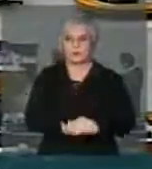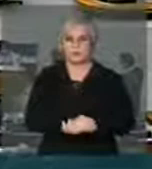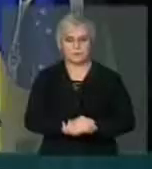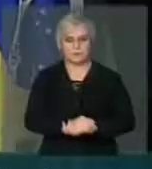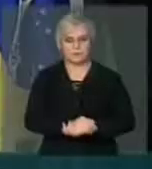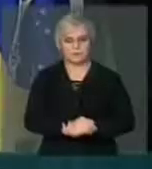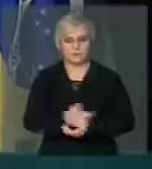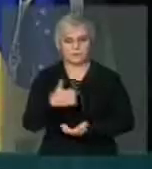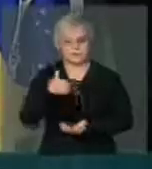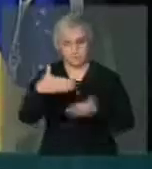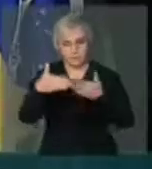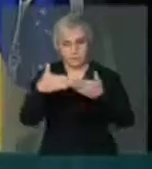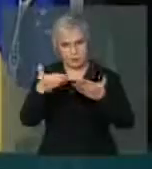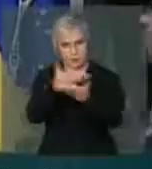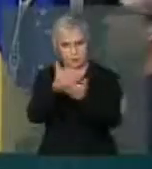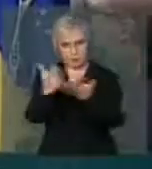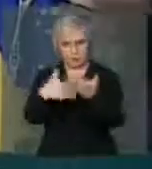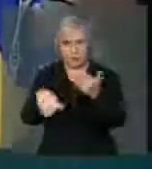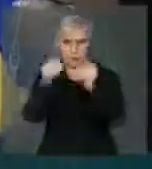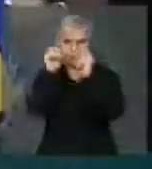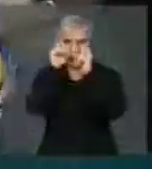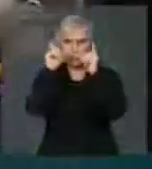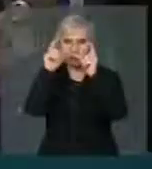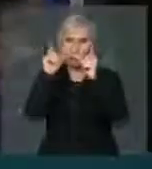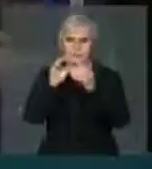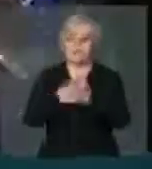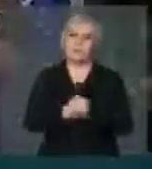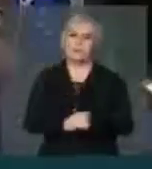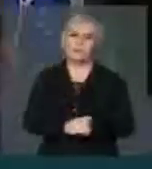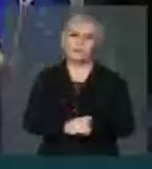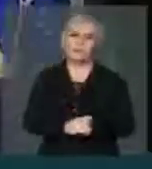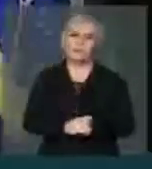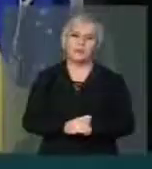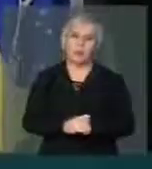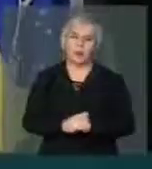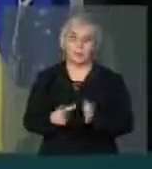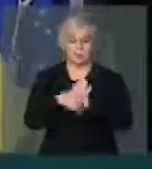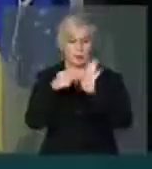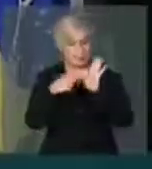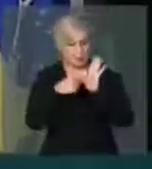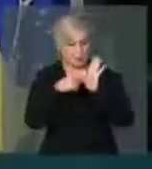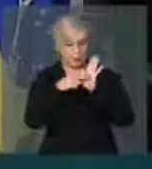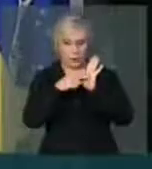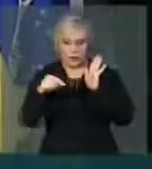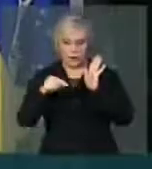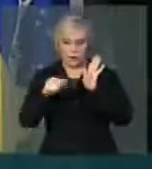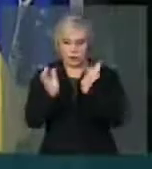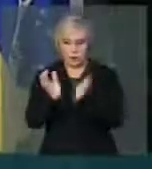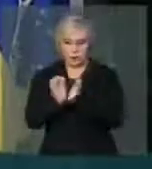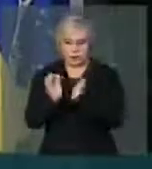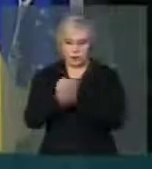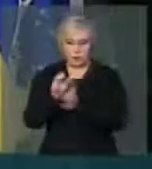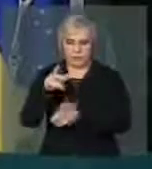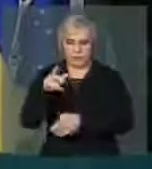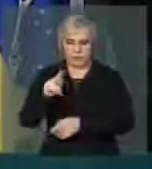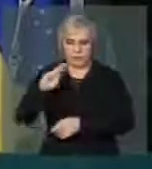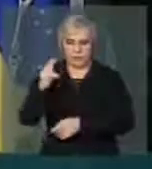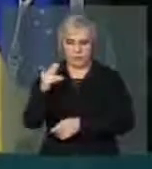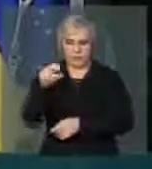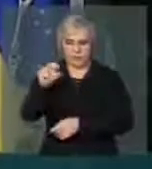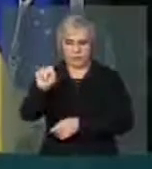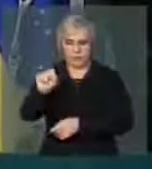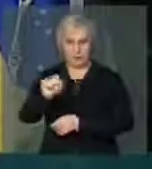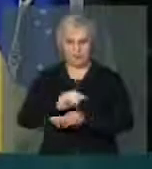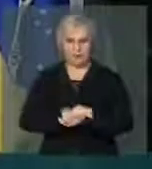dos senhores parlamentares e das senhoras parlamentares para esse destaque da bancada do Partido Humanista da